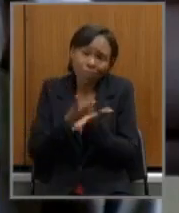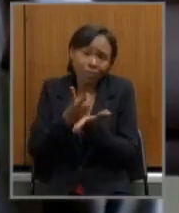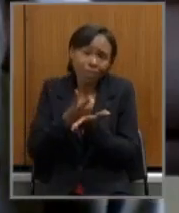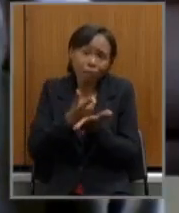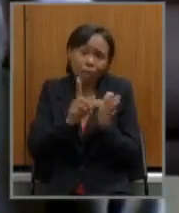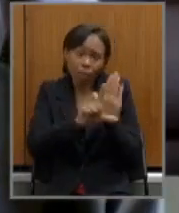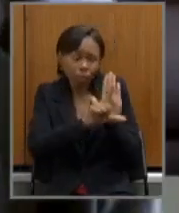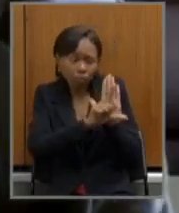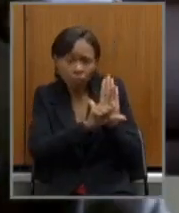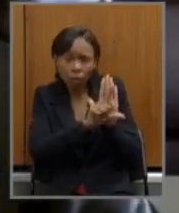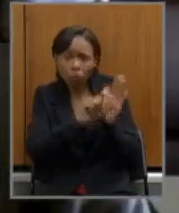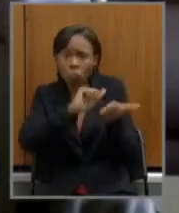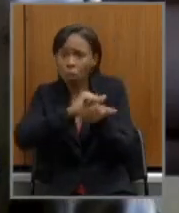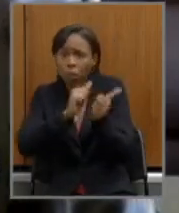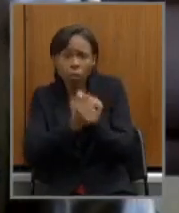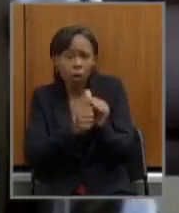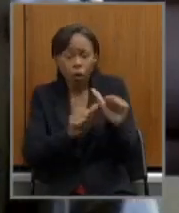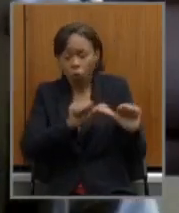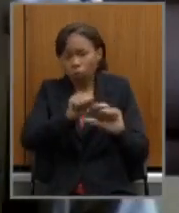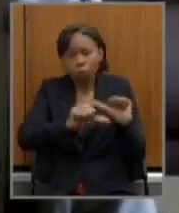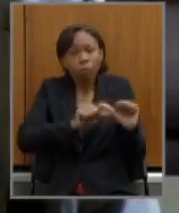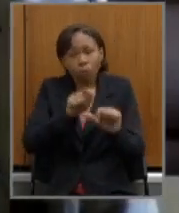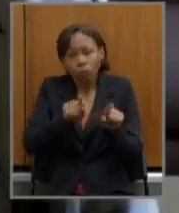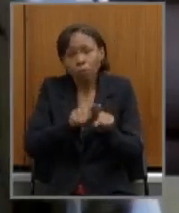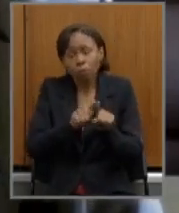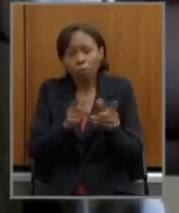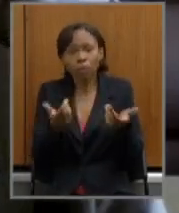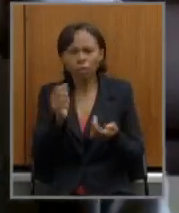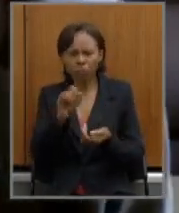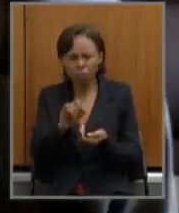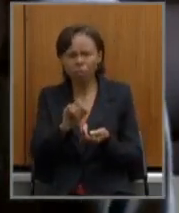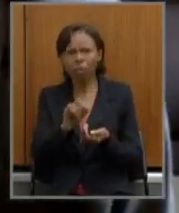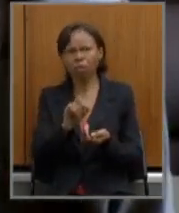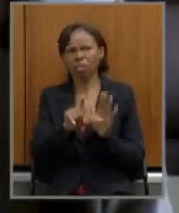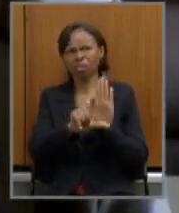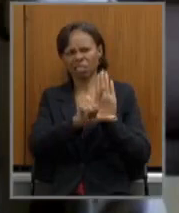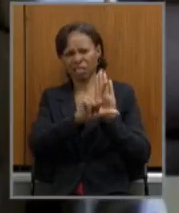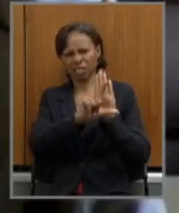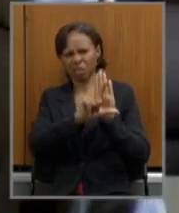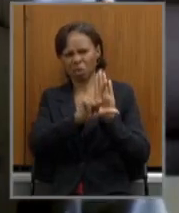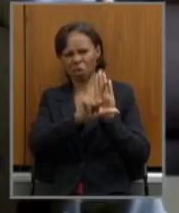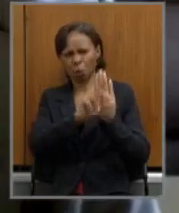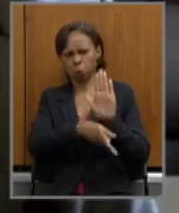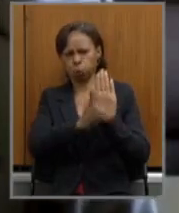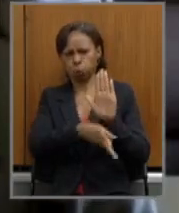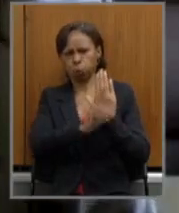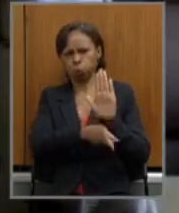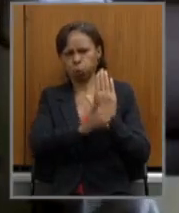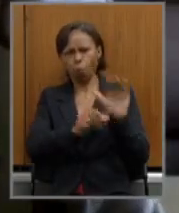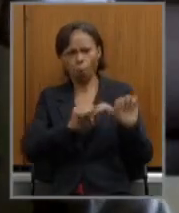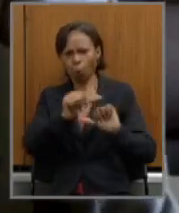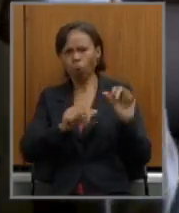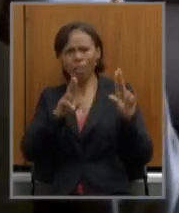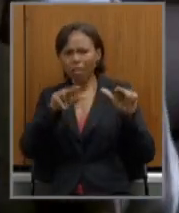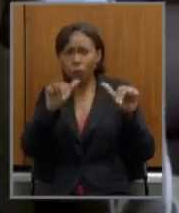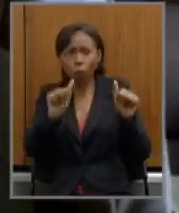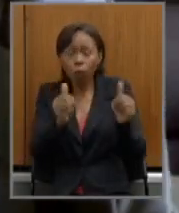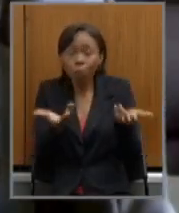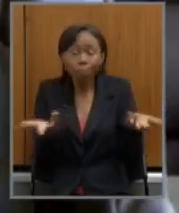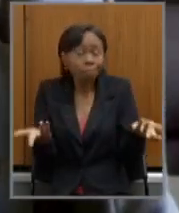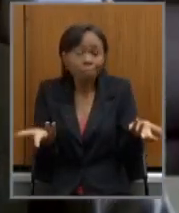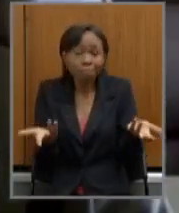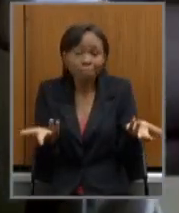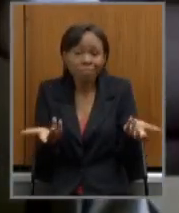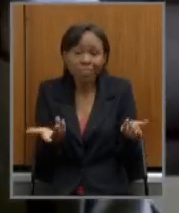se você deixa a legislação imutável mas as mudanças ocorrem